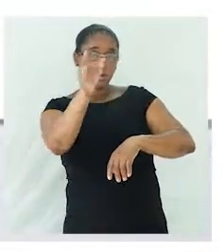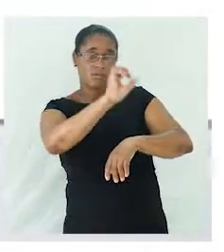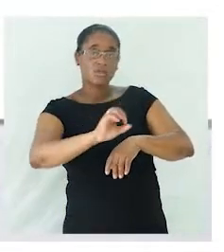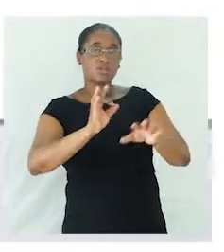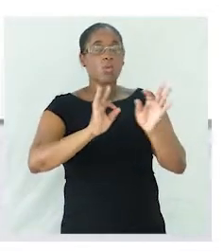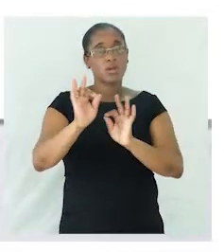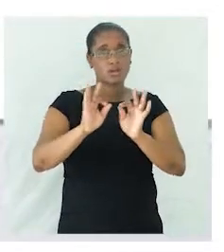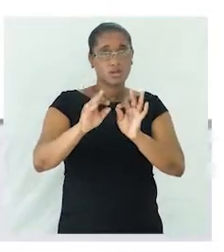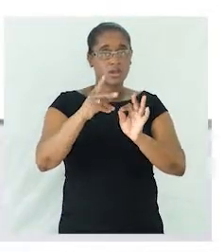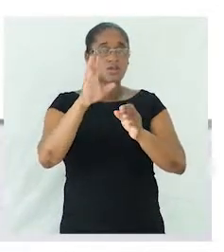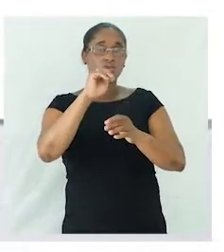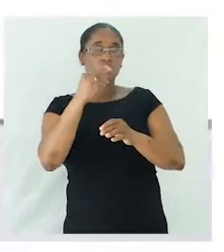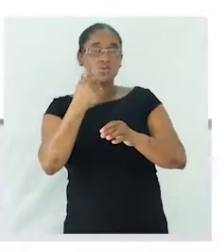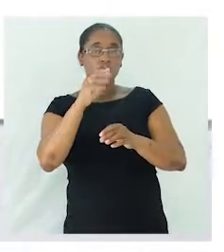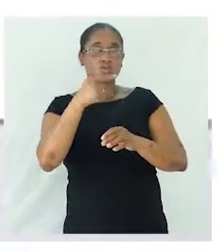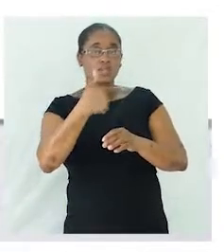ali.